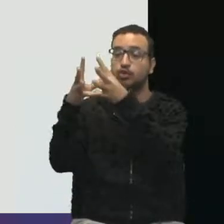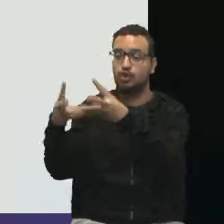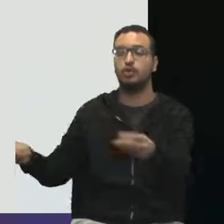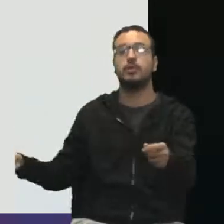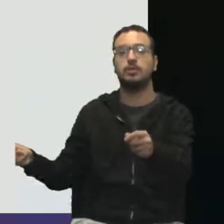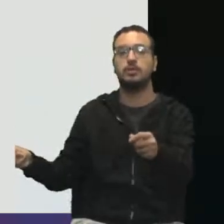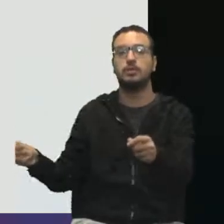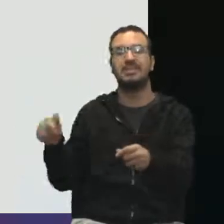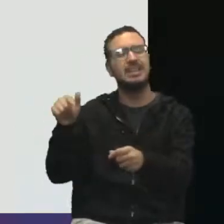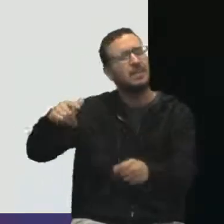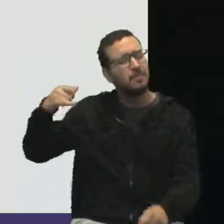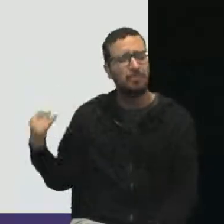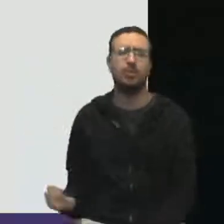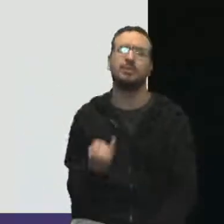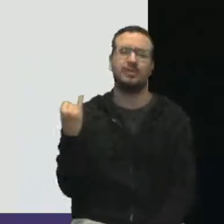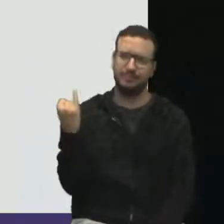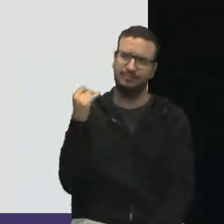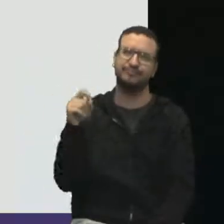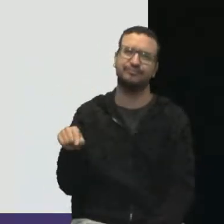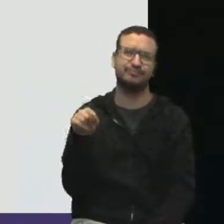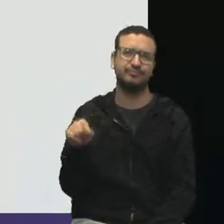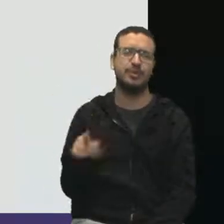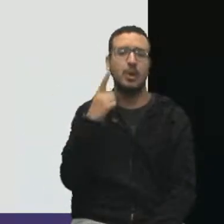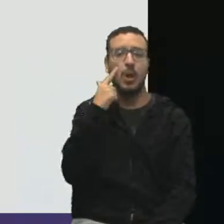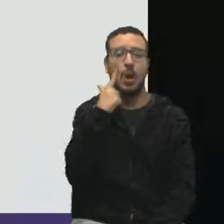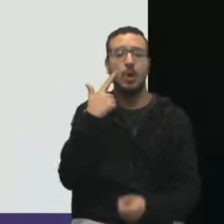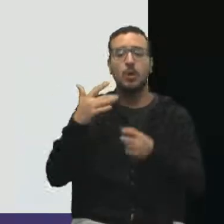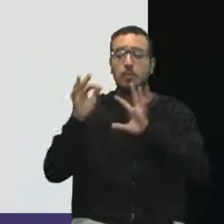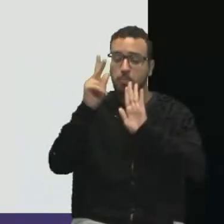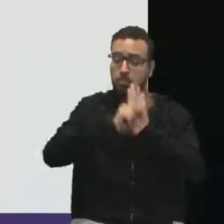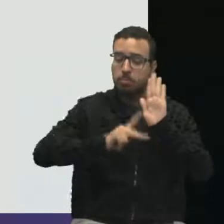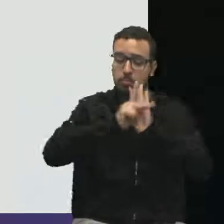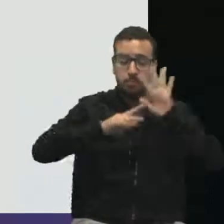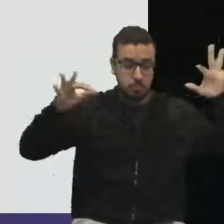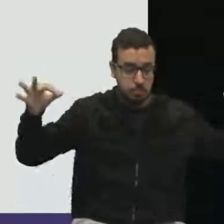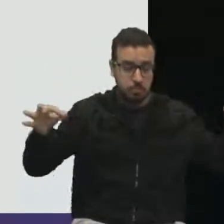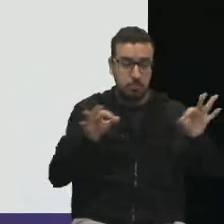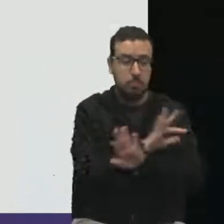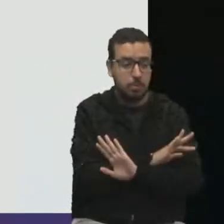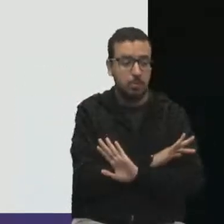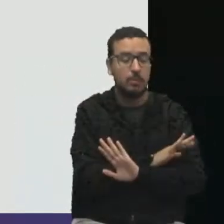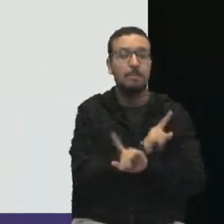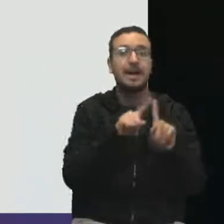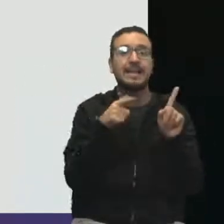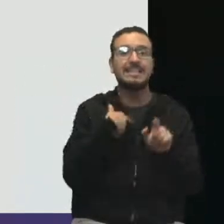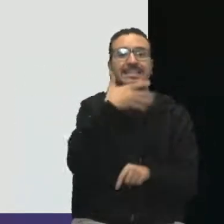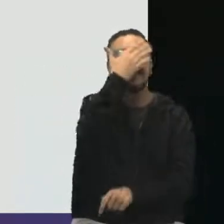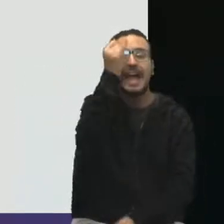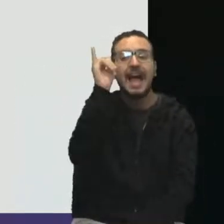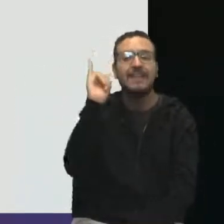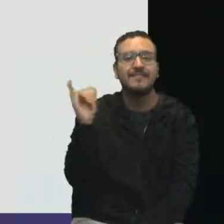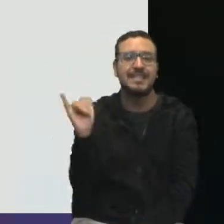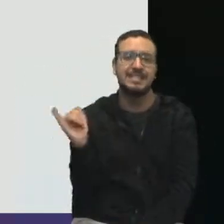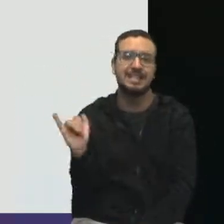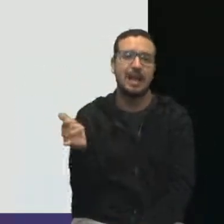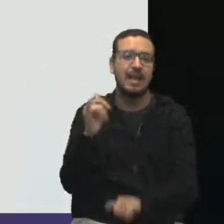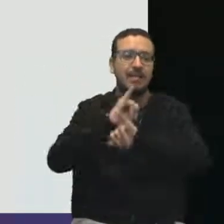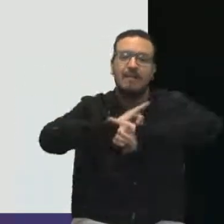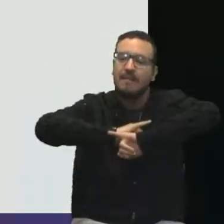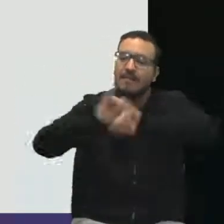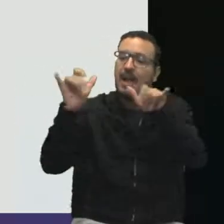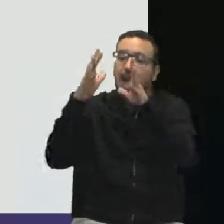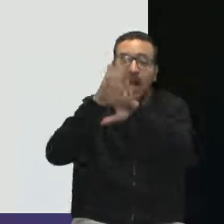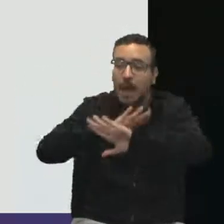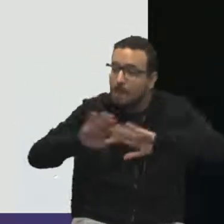do projeto. Então, terminou o projeto, mas por algum motivo eu não avisei as pessoas que estão aqui e